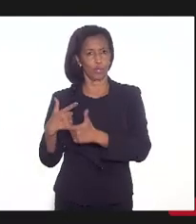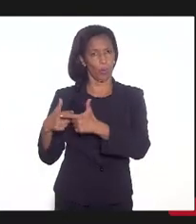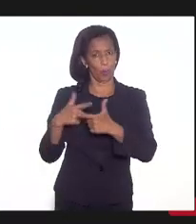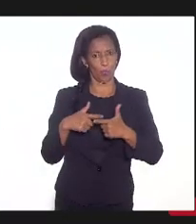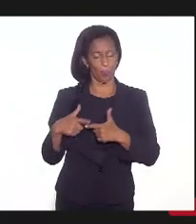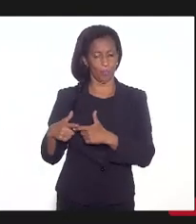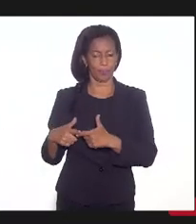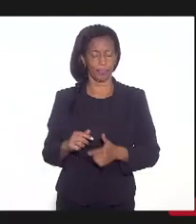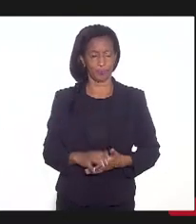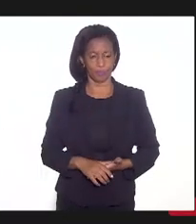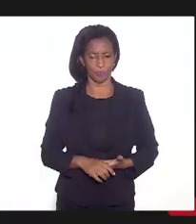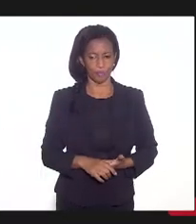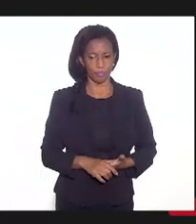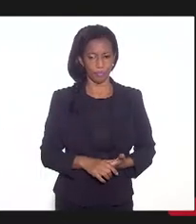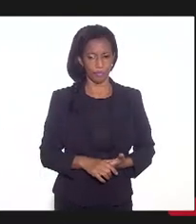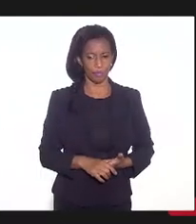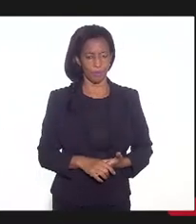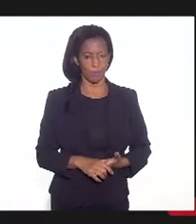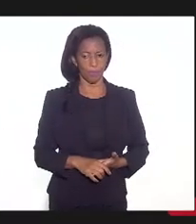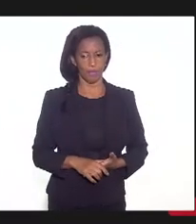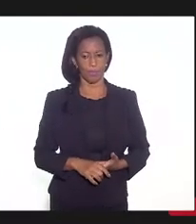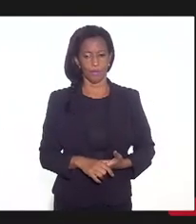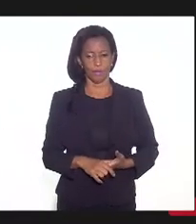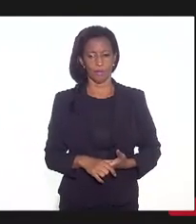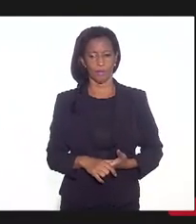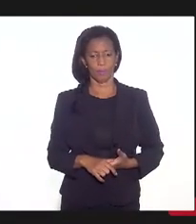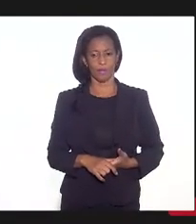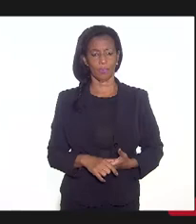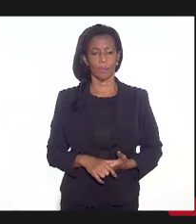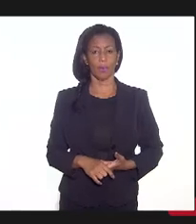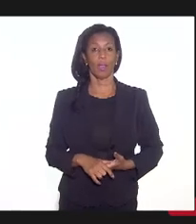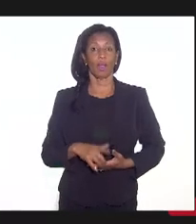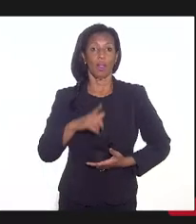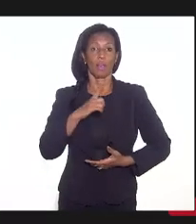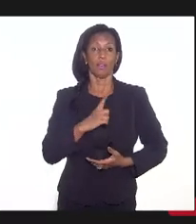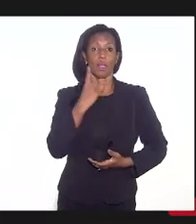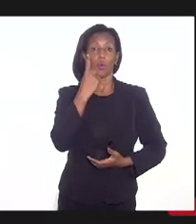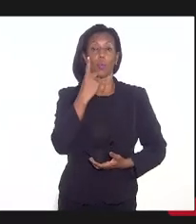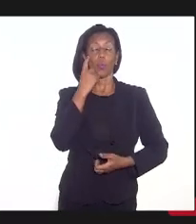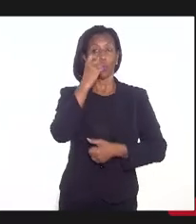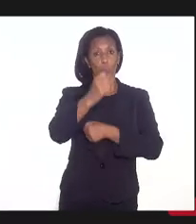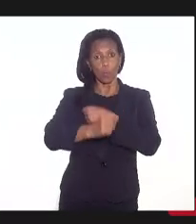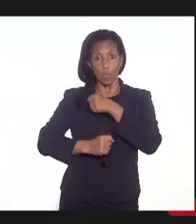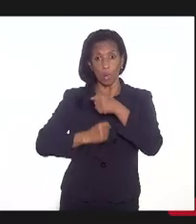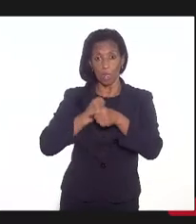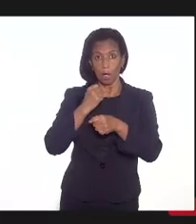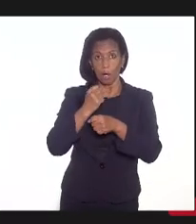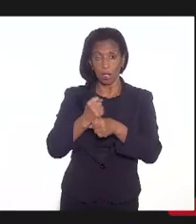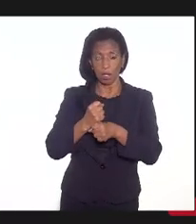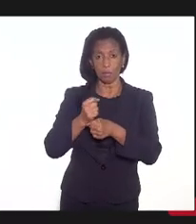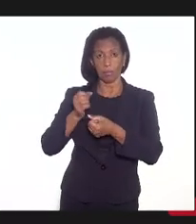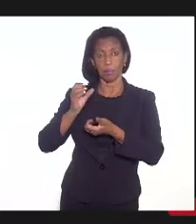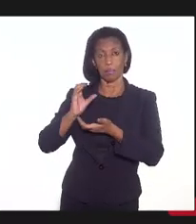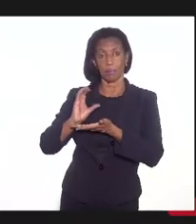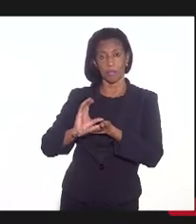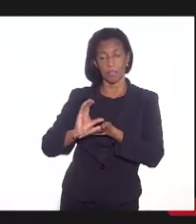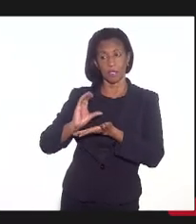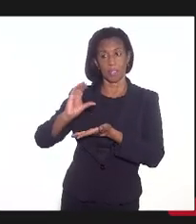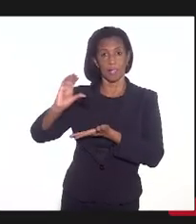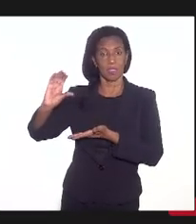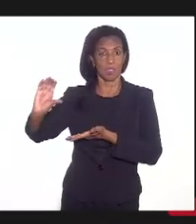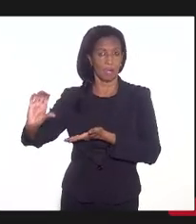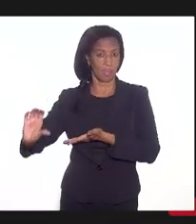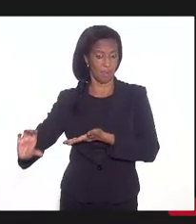é importante isso, tem um ano para entregar e aí essa inadimplência nem